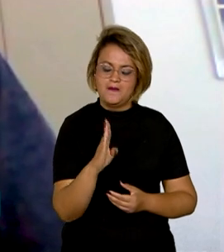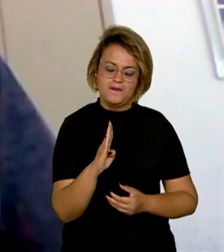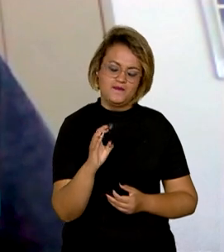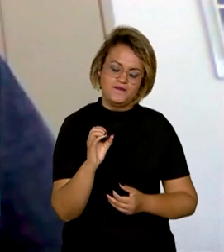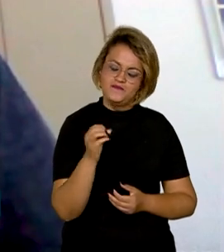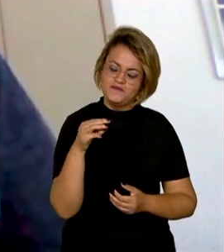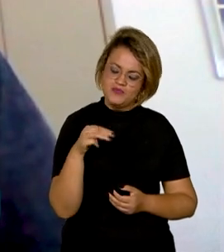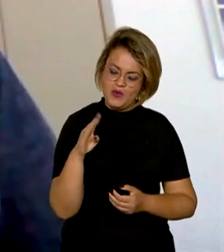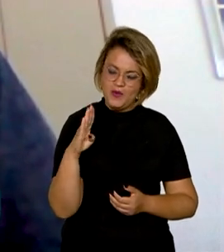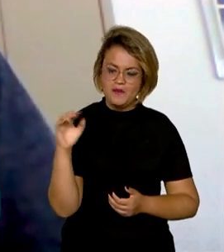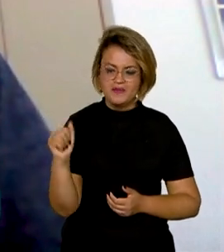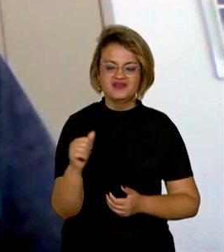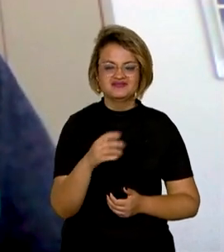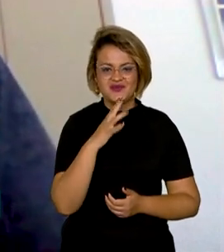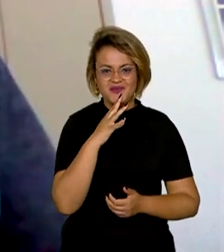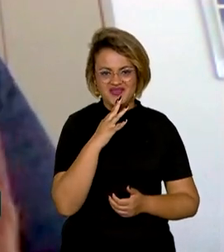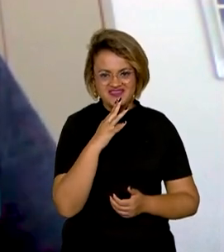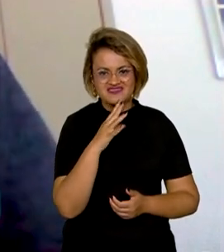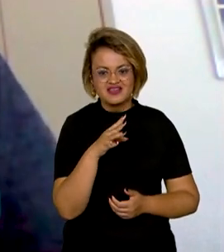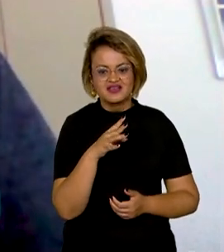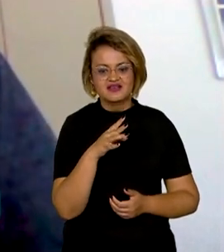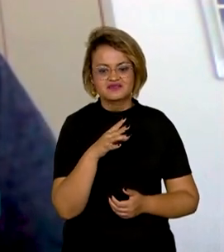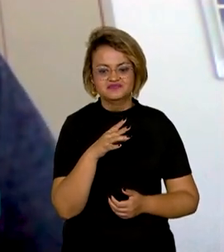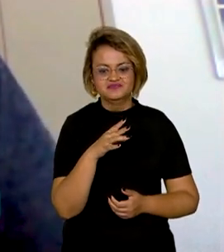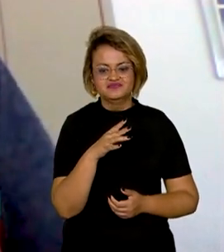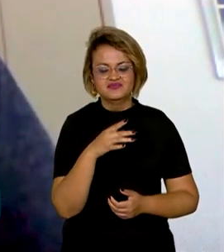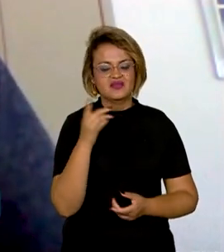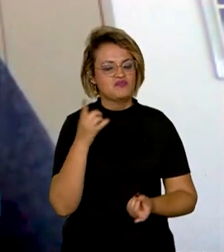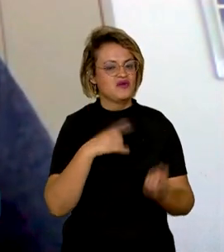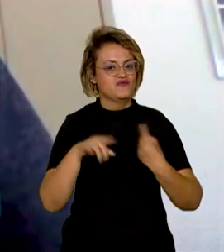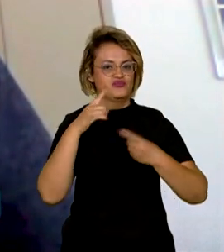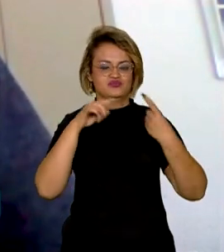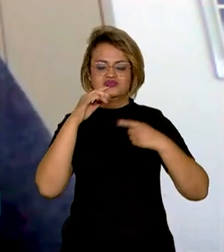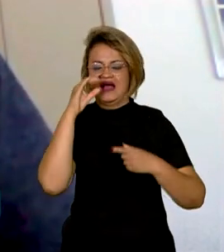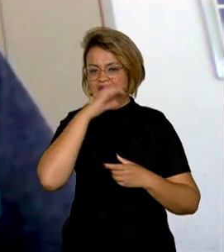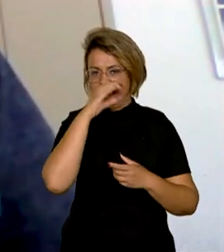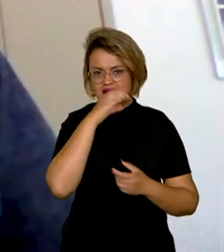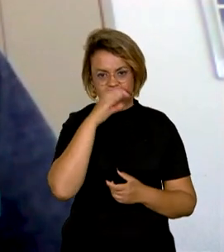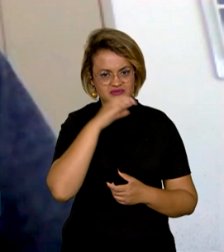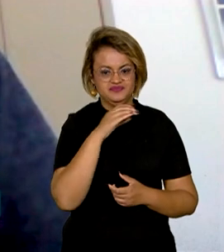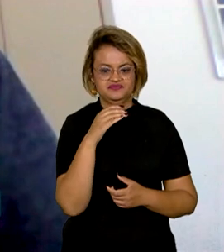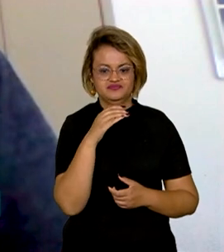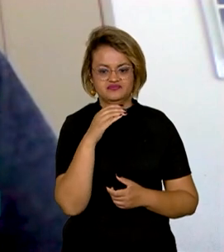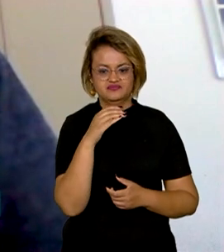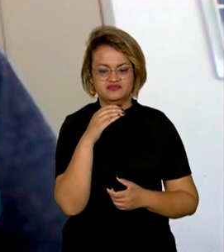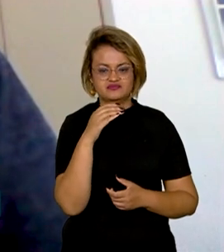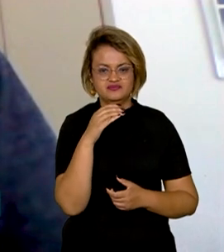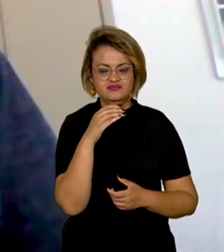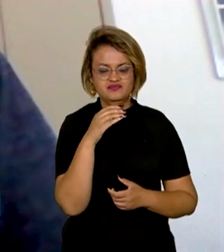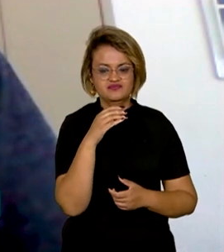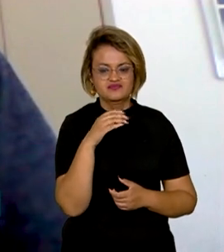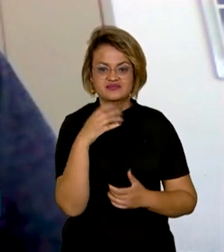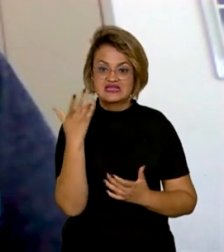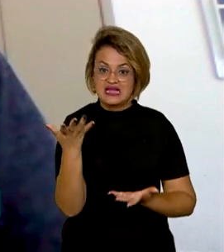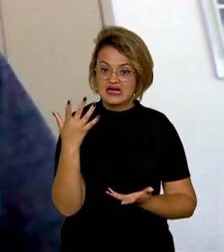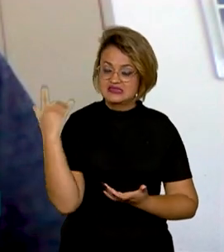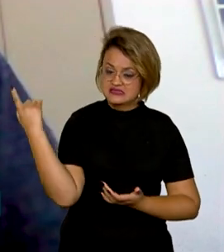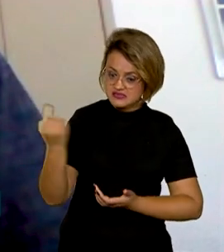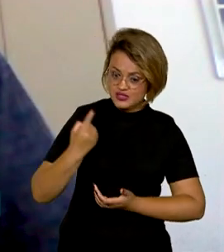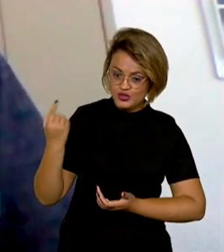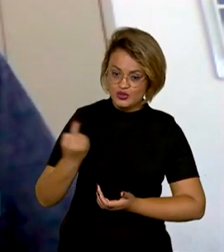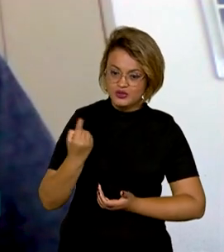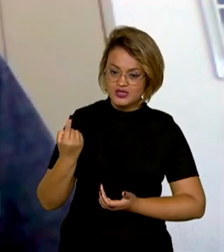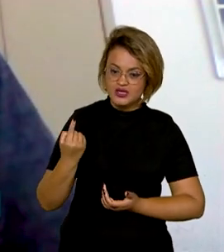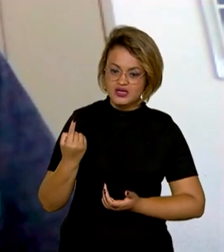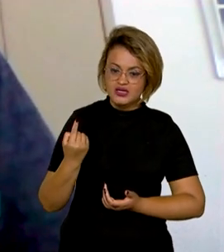que às vezes eles falam, por causa que tem uma evolução muito rápida. E esses ciclones